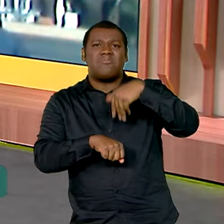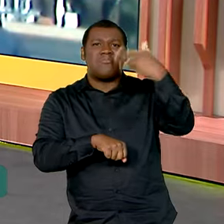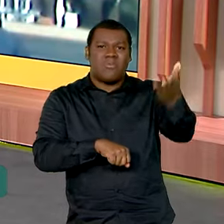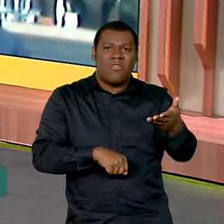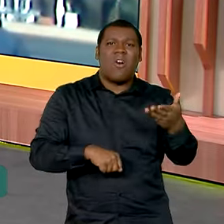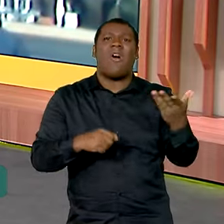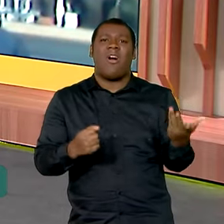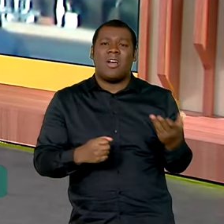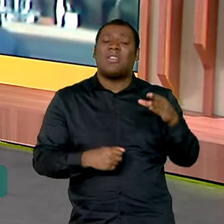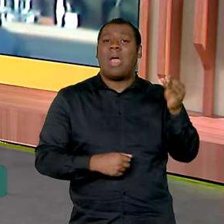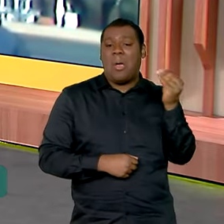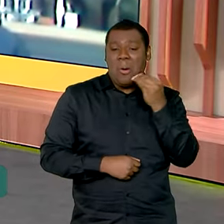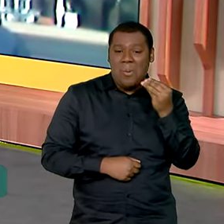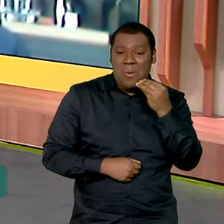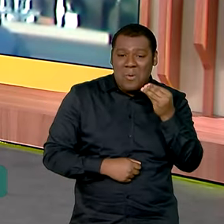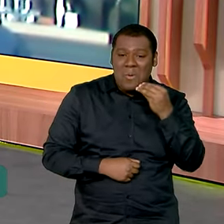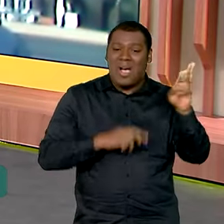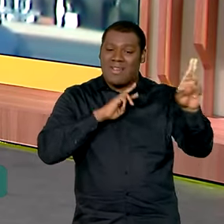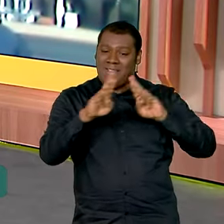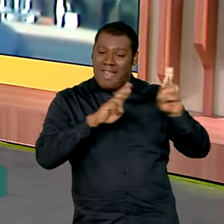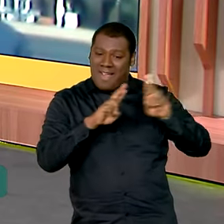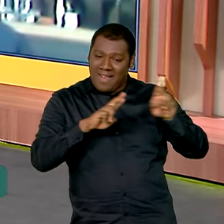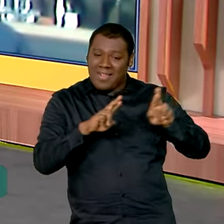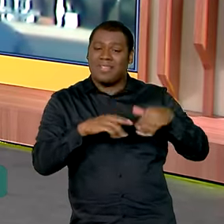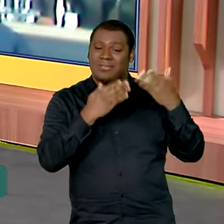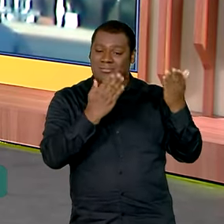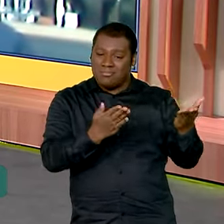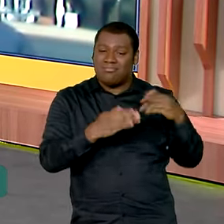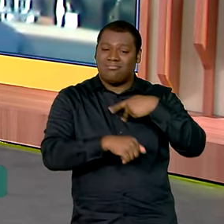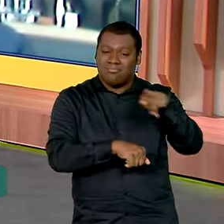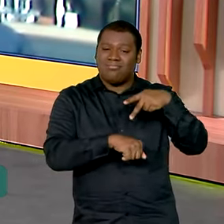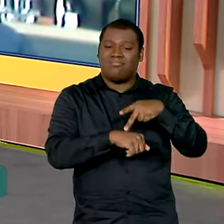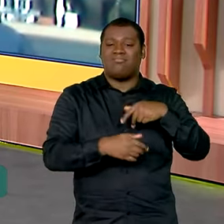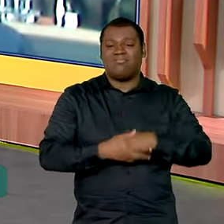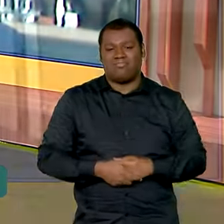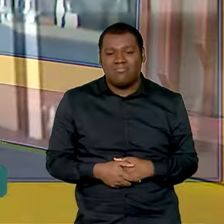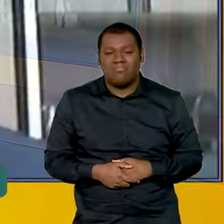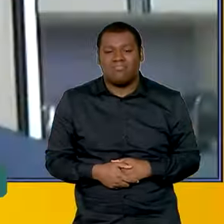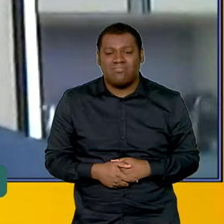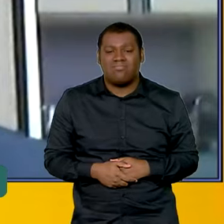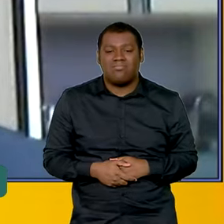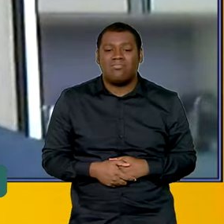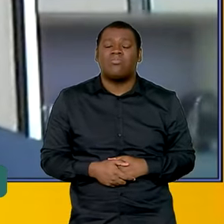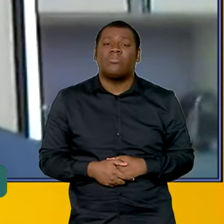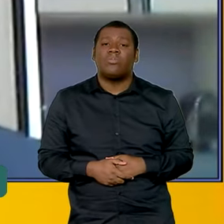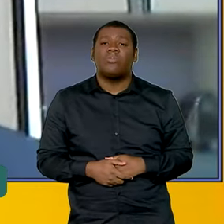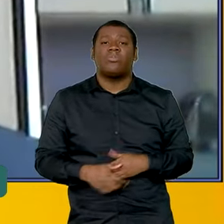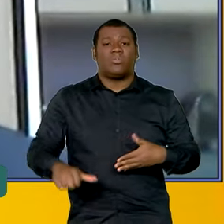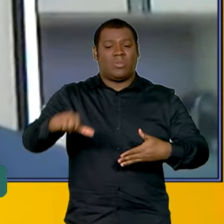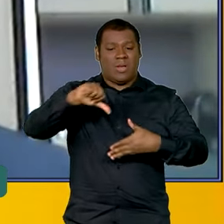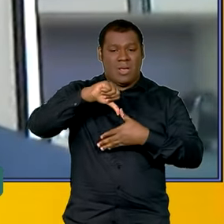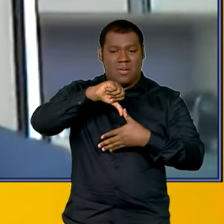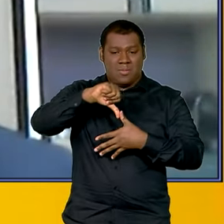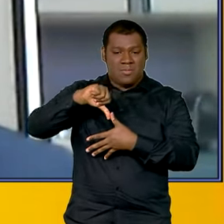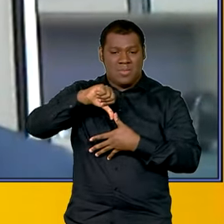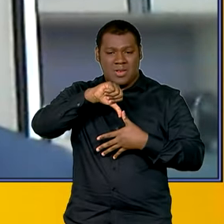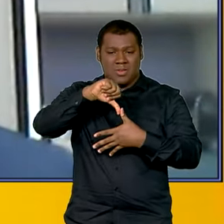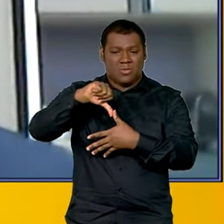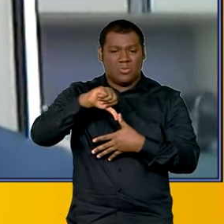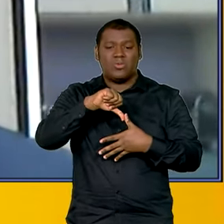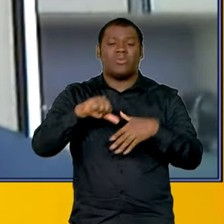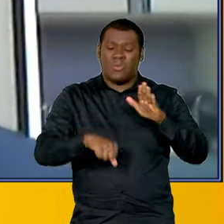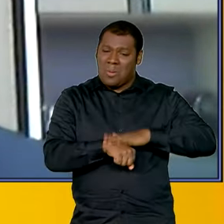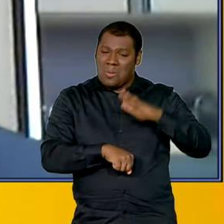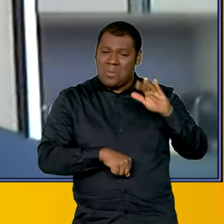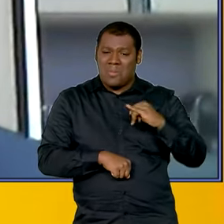oportunidades para todos nós, né? Sem dúvida, Vanessa. Eu acho que na América do Sul, isso é mais